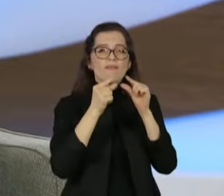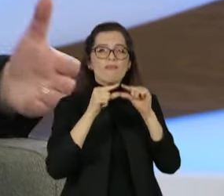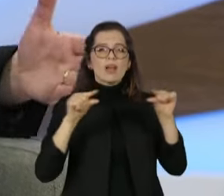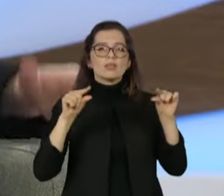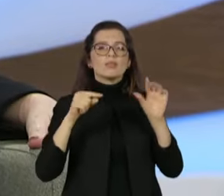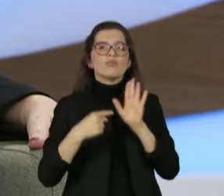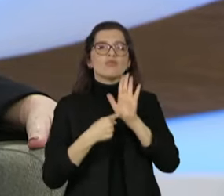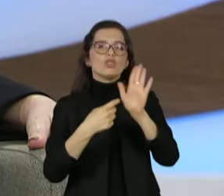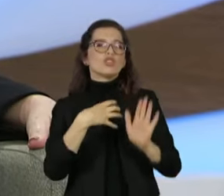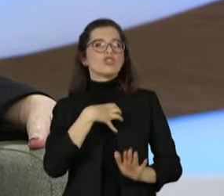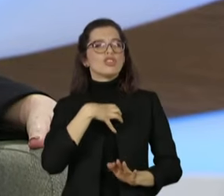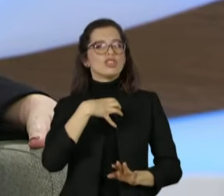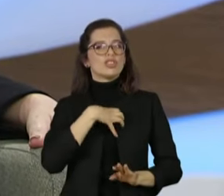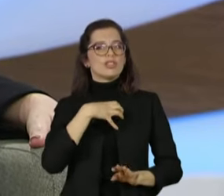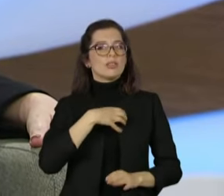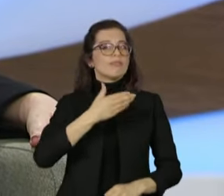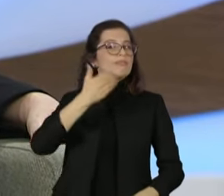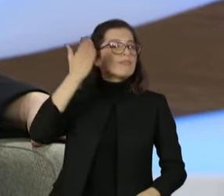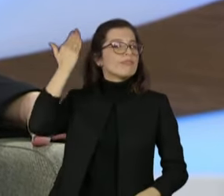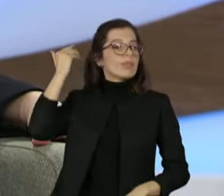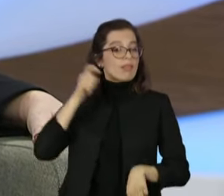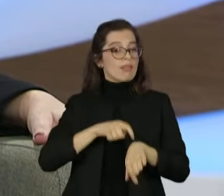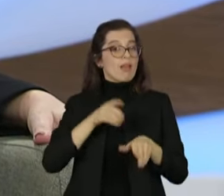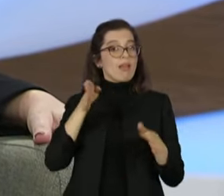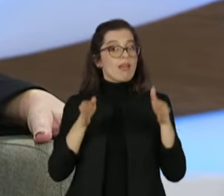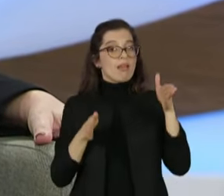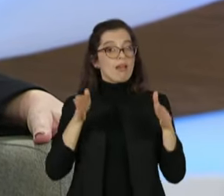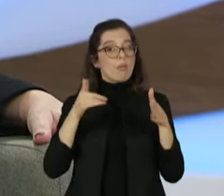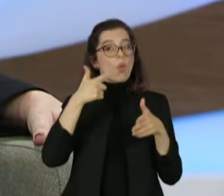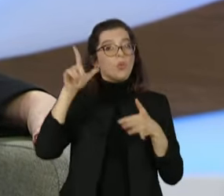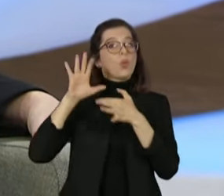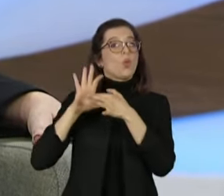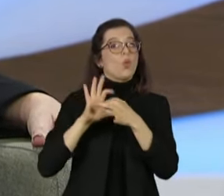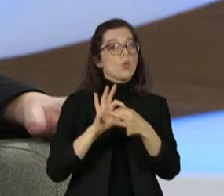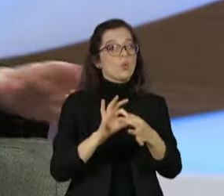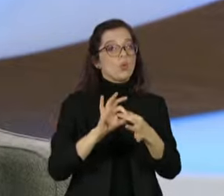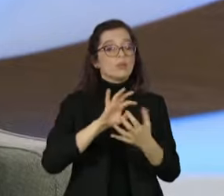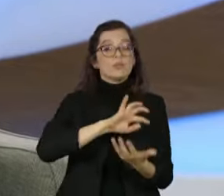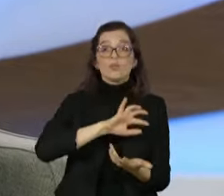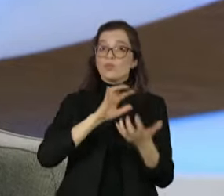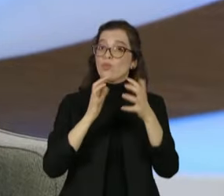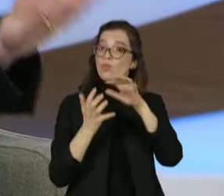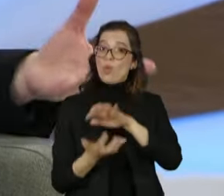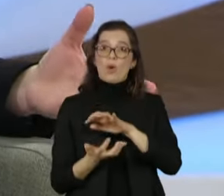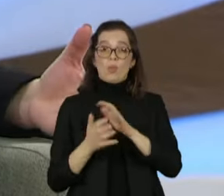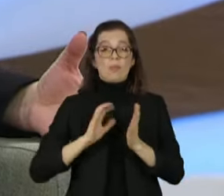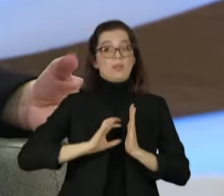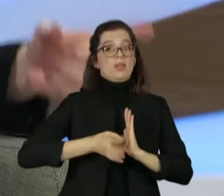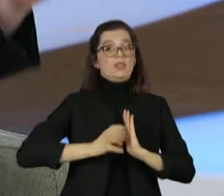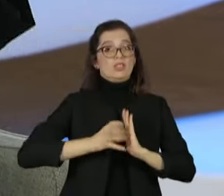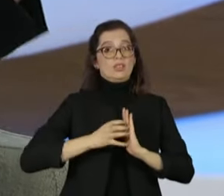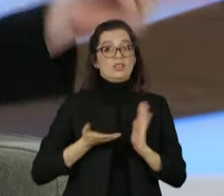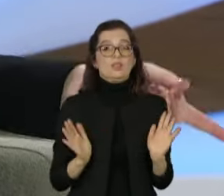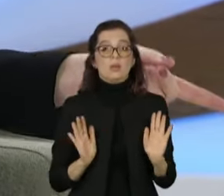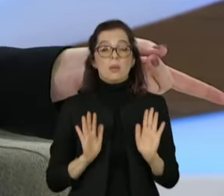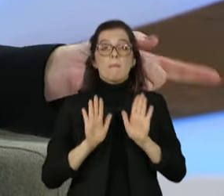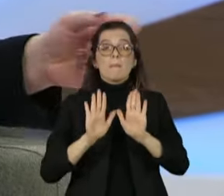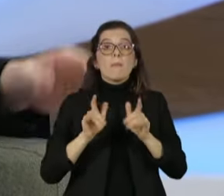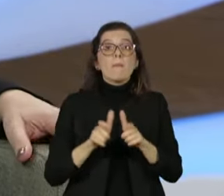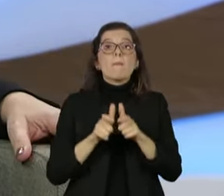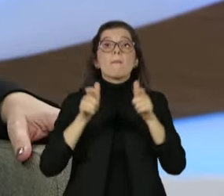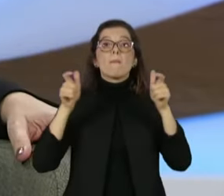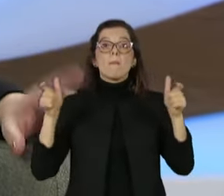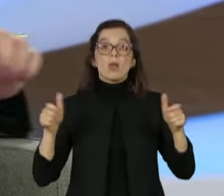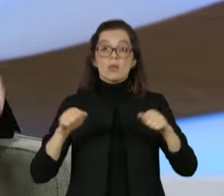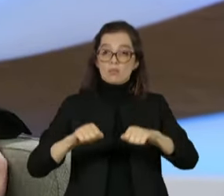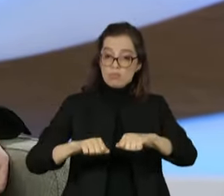nós estávamos, naquele momento, discutindo uma mini-reforma partidária eleitoral, mas que a maioria absoluta dos senadores e dos